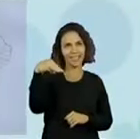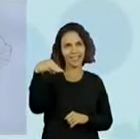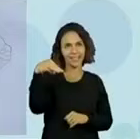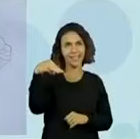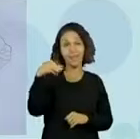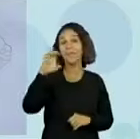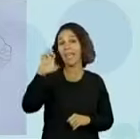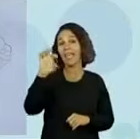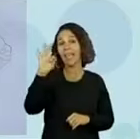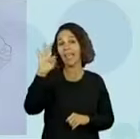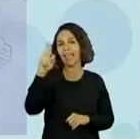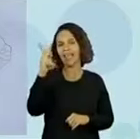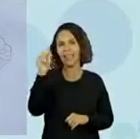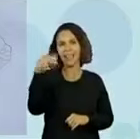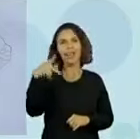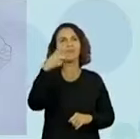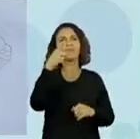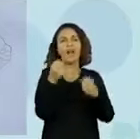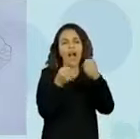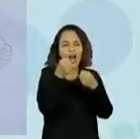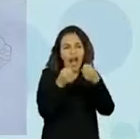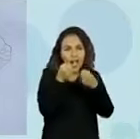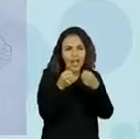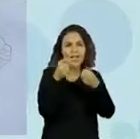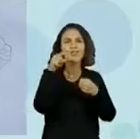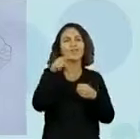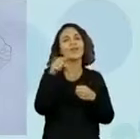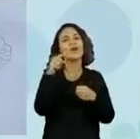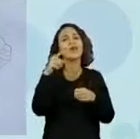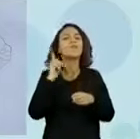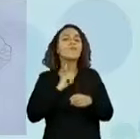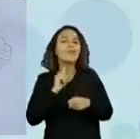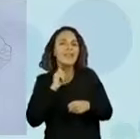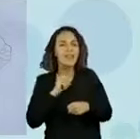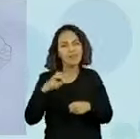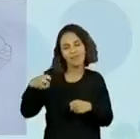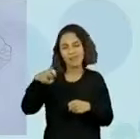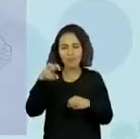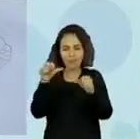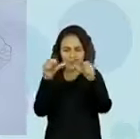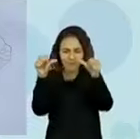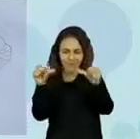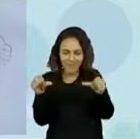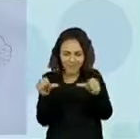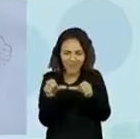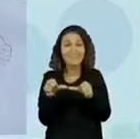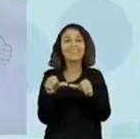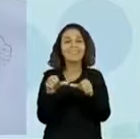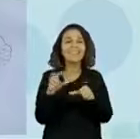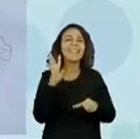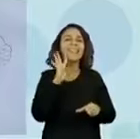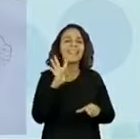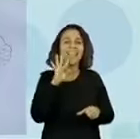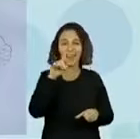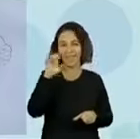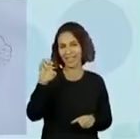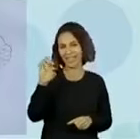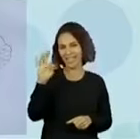Olha só. Pegou lá, bonitinho. São Paulo, Minas, com régua, todo capricho. E eu peguei essa representação aqui do Etan. Porque